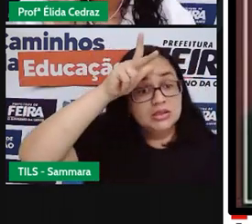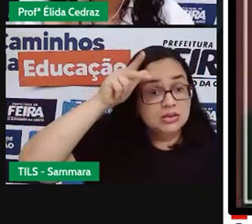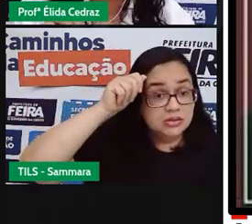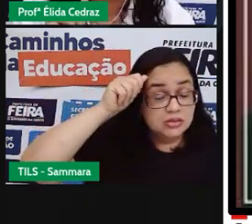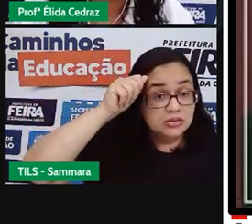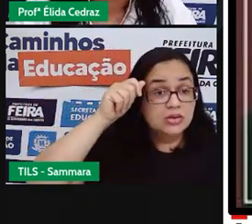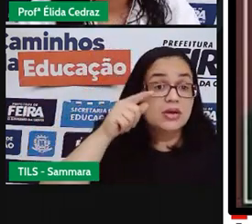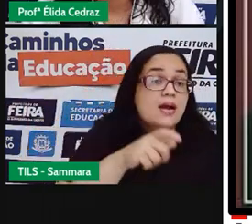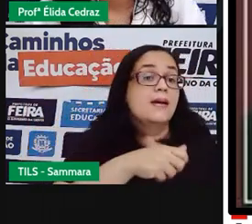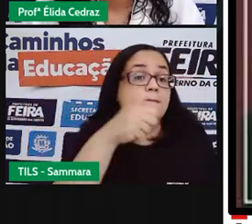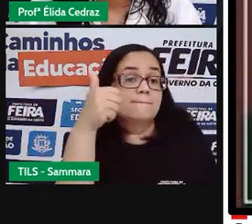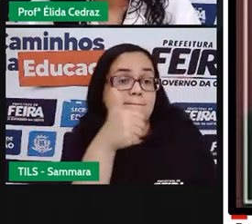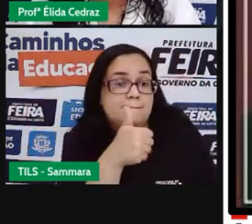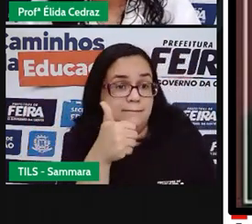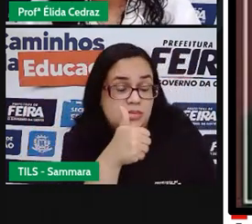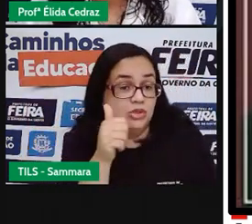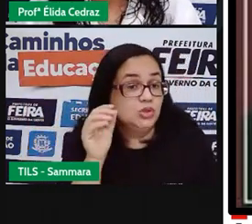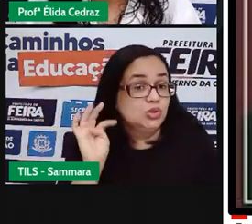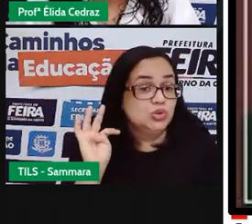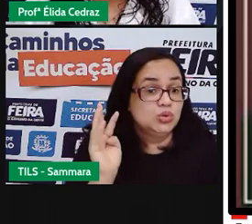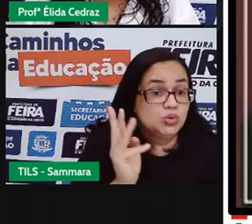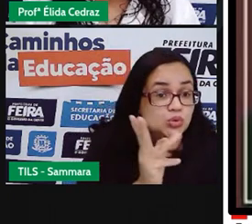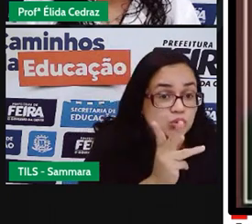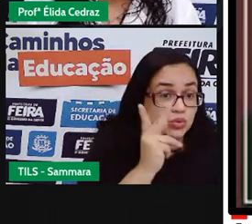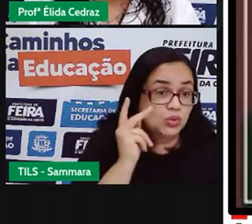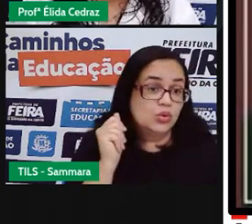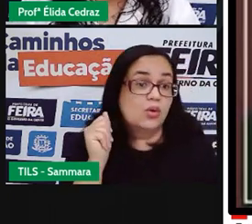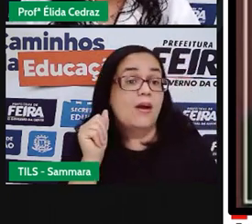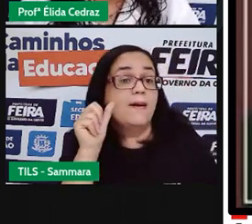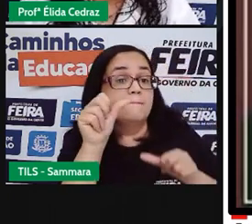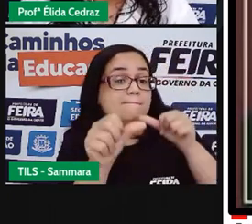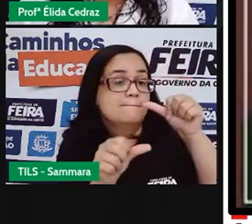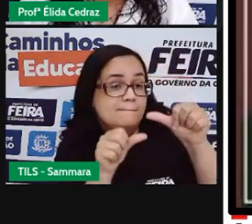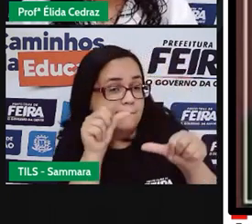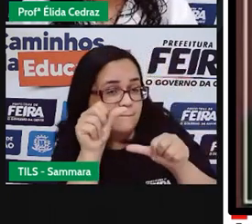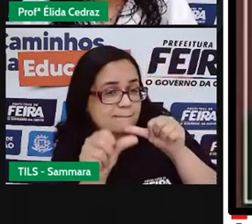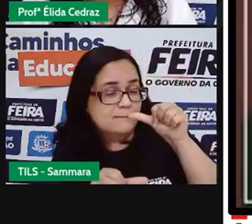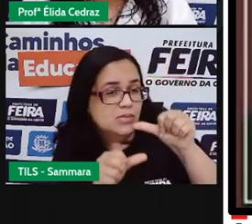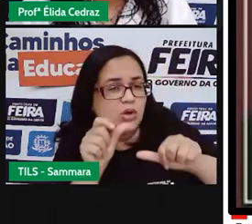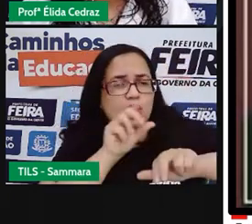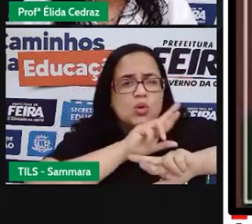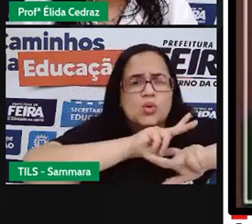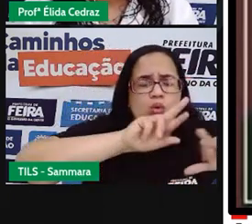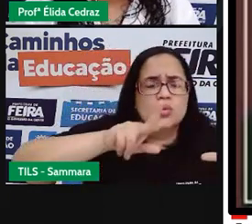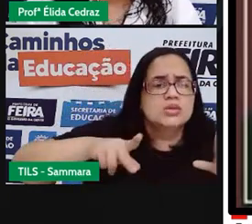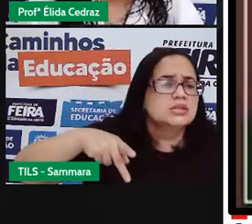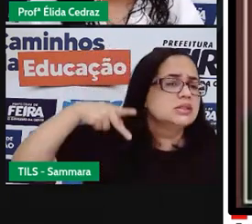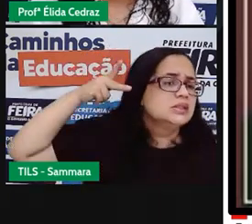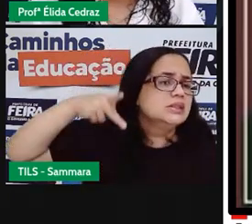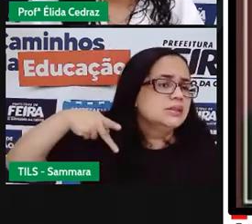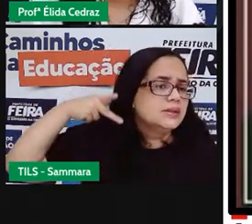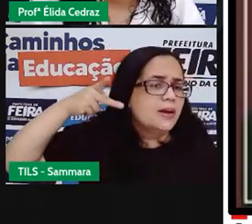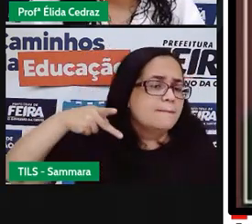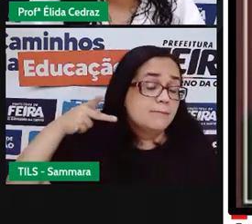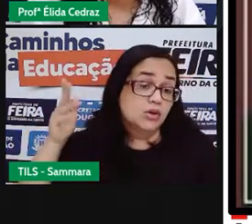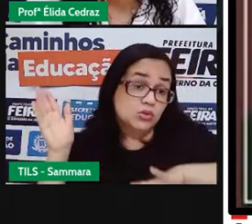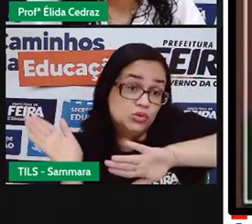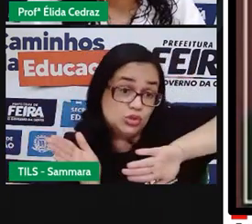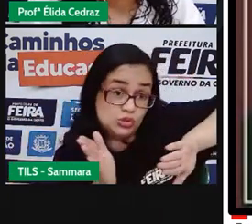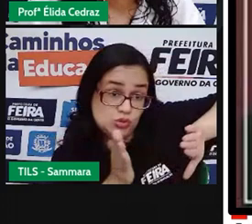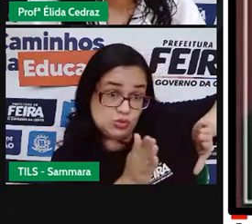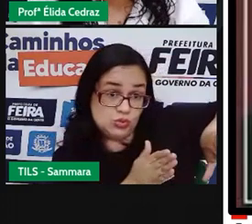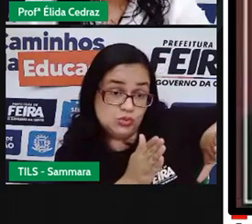Esse foi o primeiro-adjetudo. Foi quando mudou muitas coisas na política. Tirou o poder